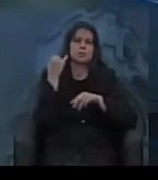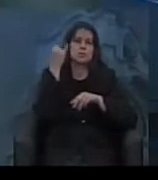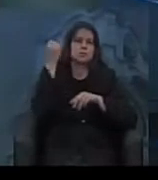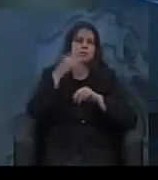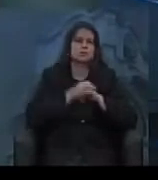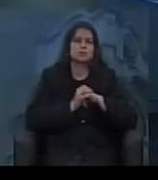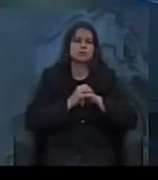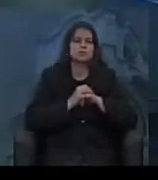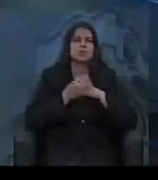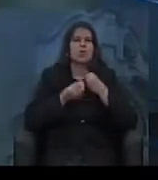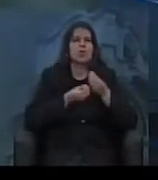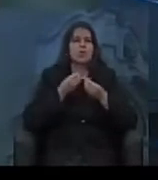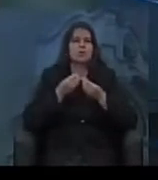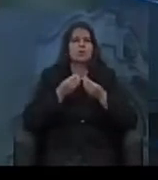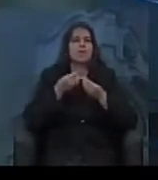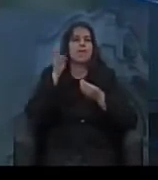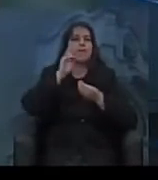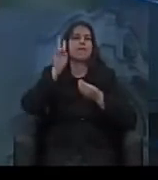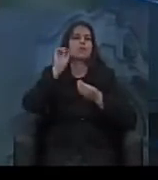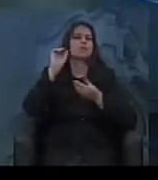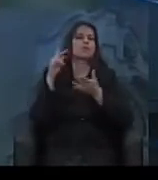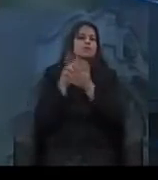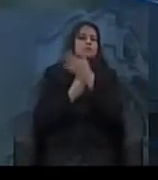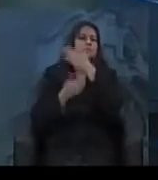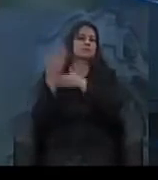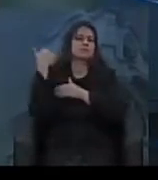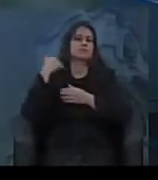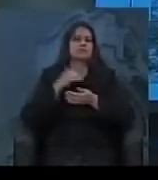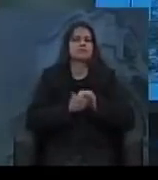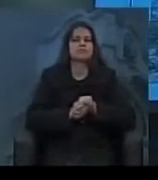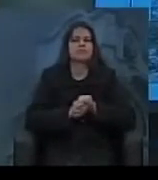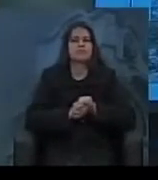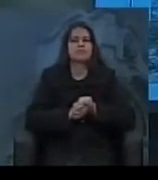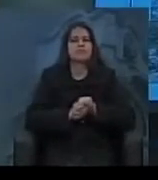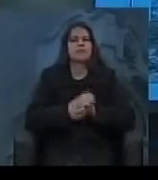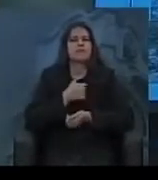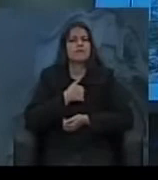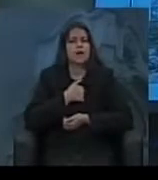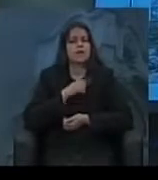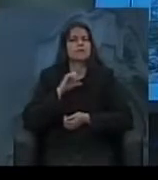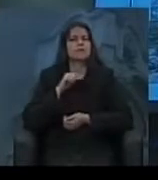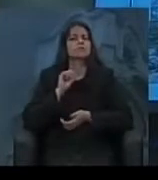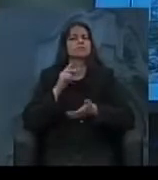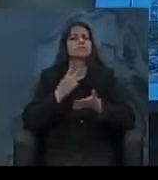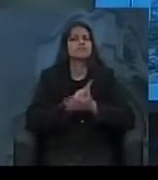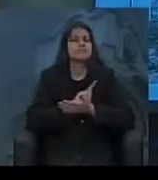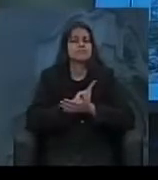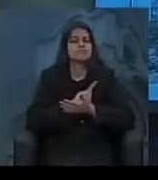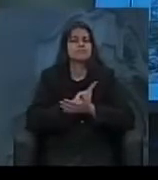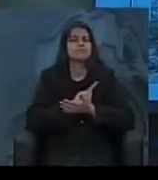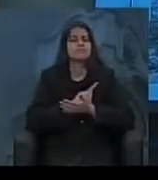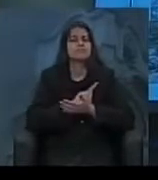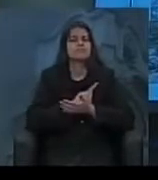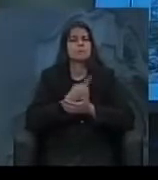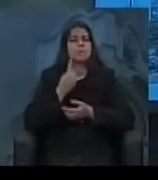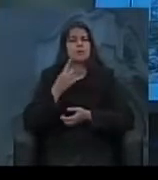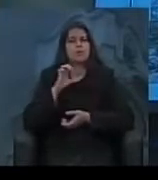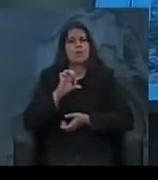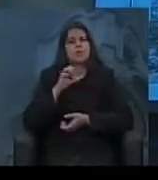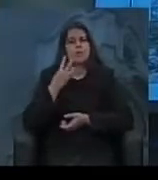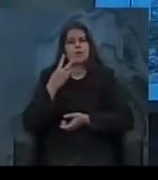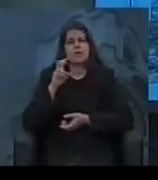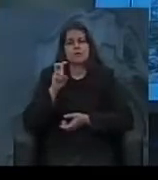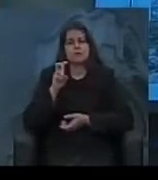importância do resgate da história. O Vargas, então, vai ser deposto em 1945.